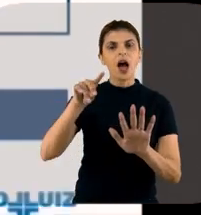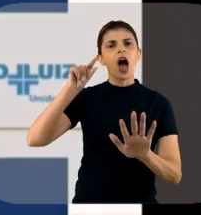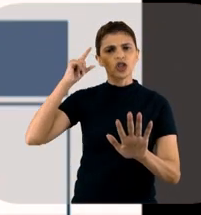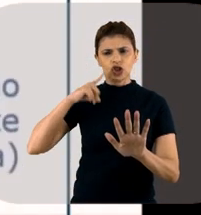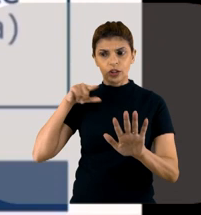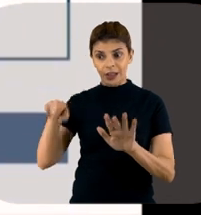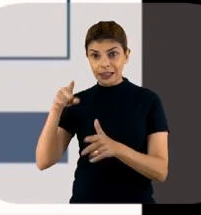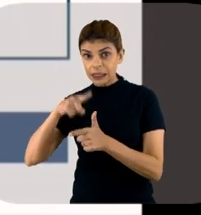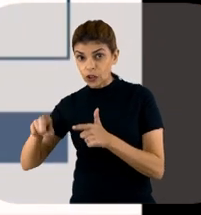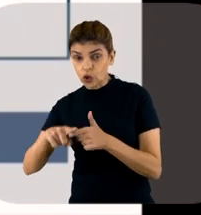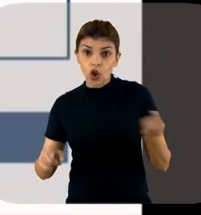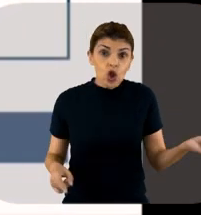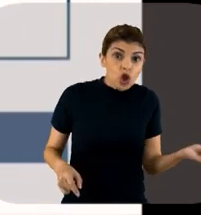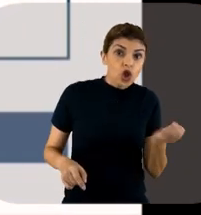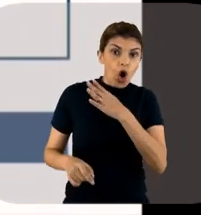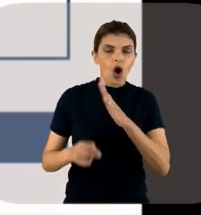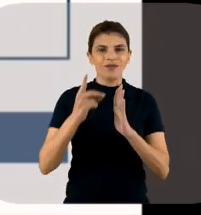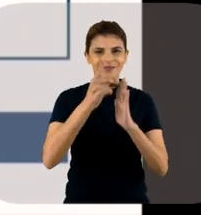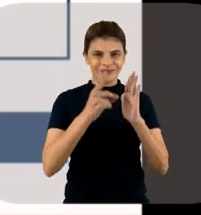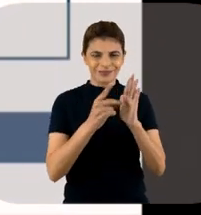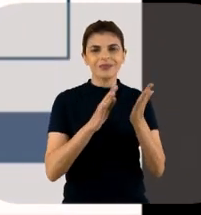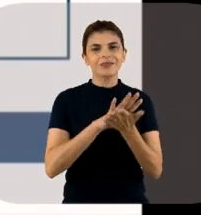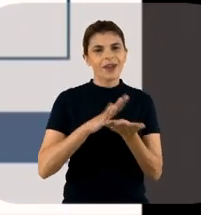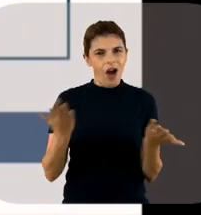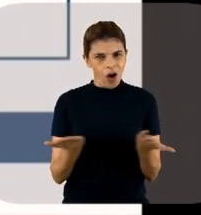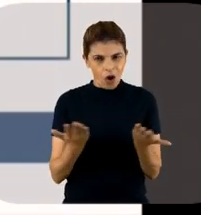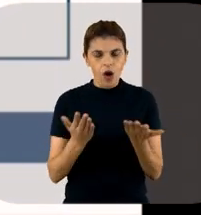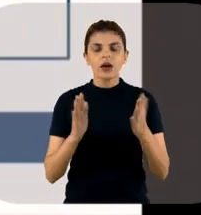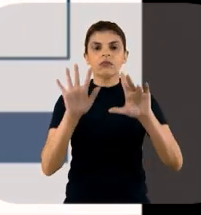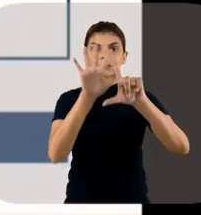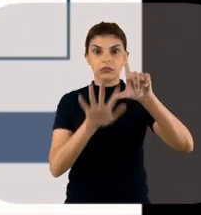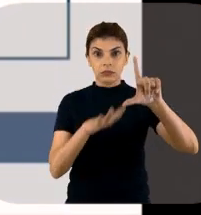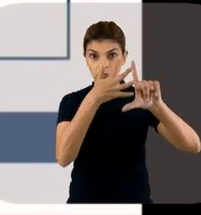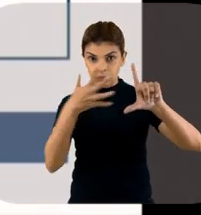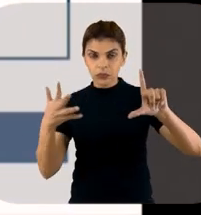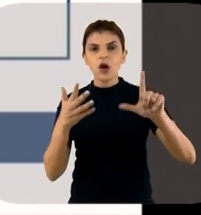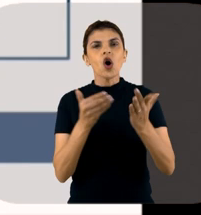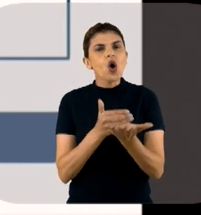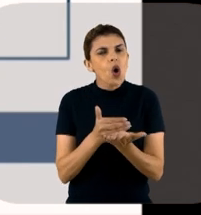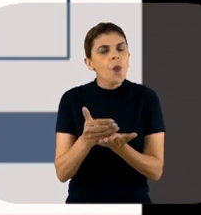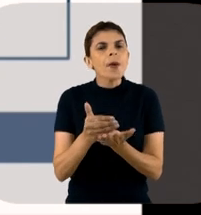essa situação. Na nova diretriz pelo JAMA, a gente começou a